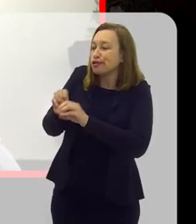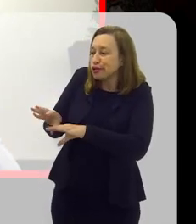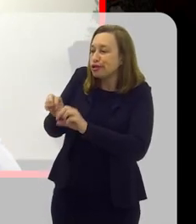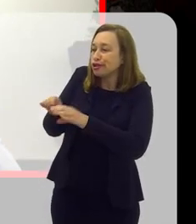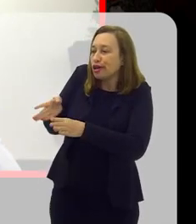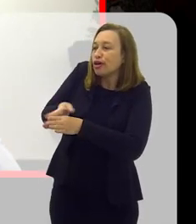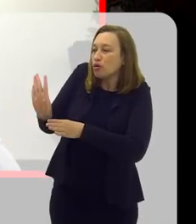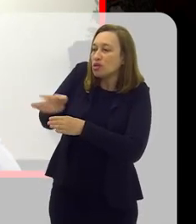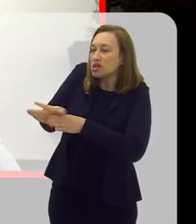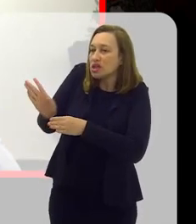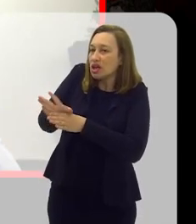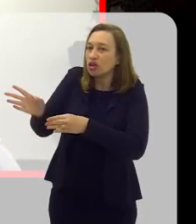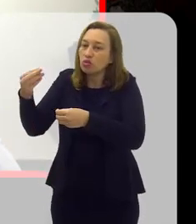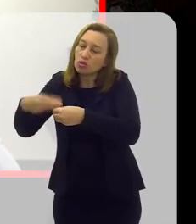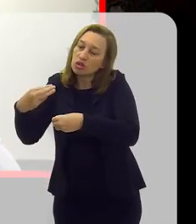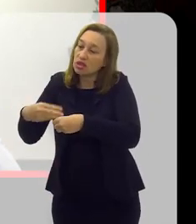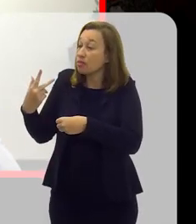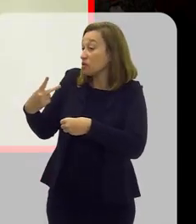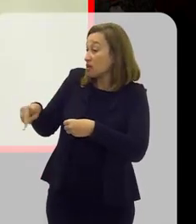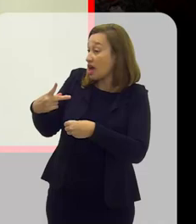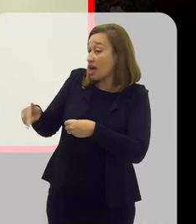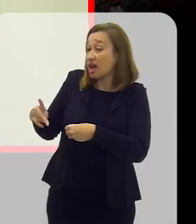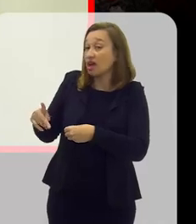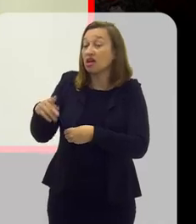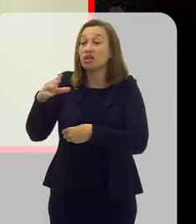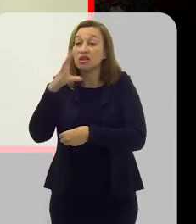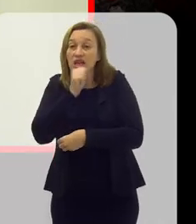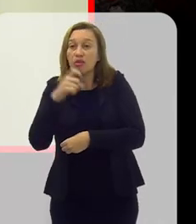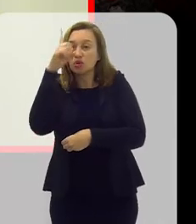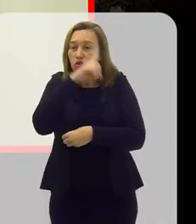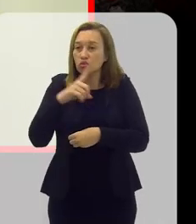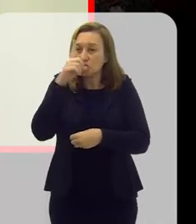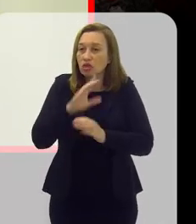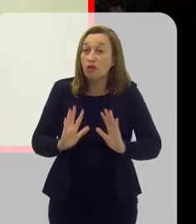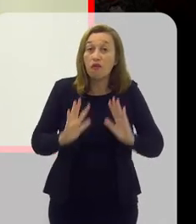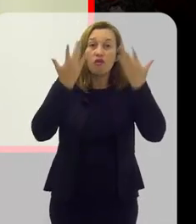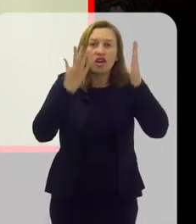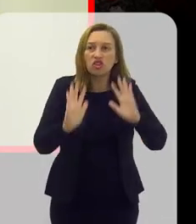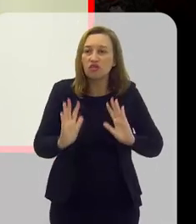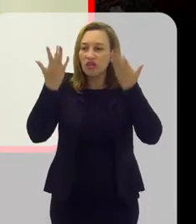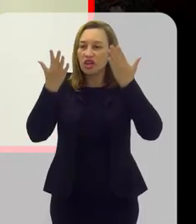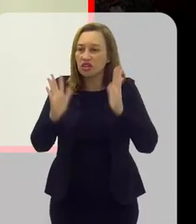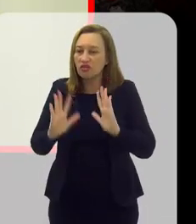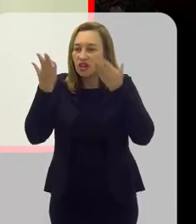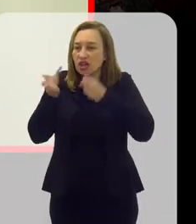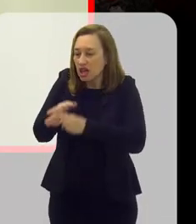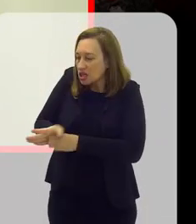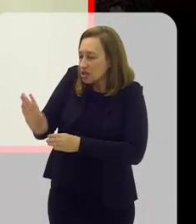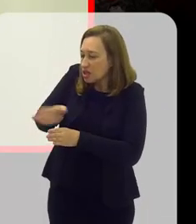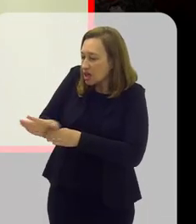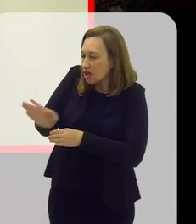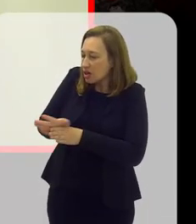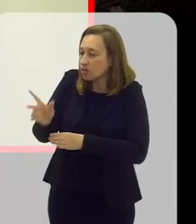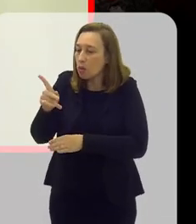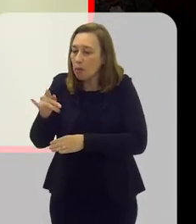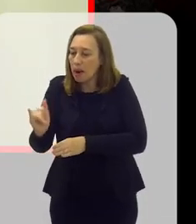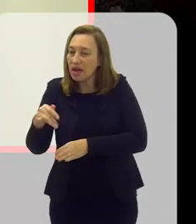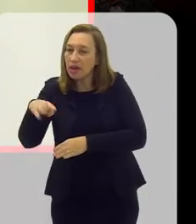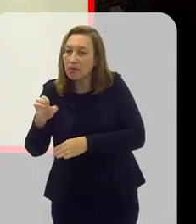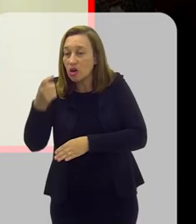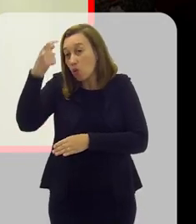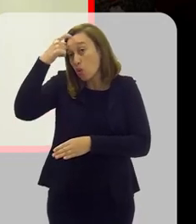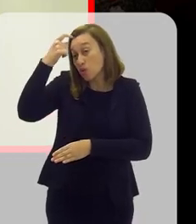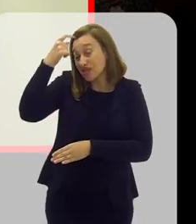dentária, lá no município dela, nos finais de semana, fazem eventos, fazem festas com os pais para poderem